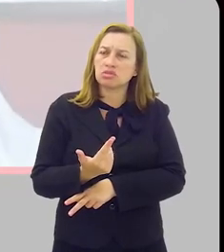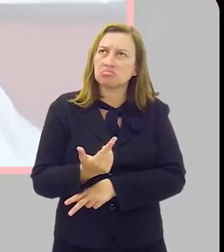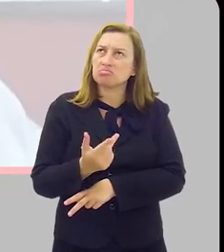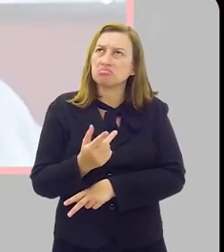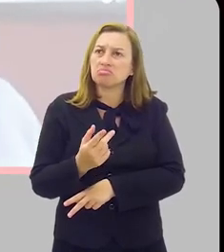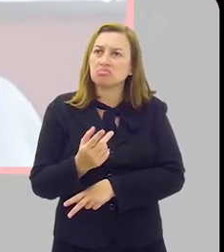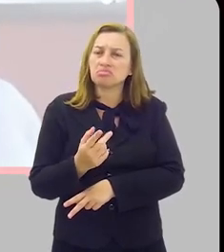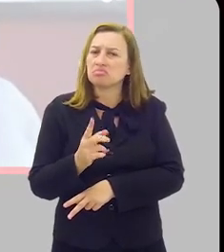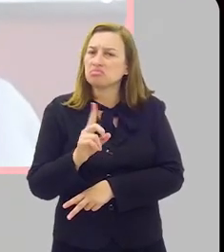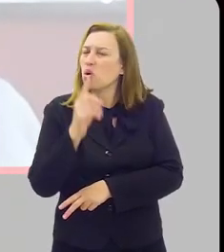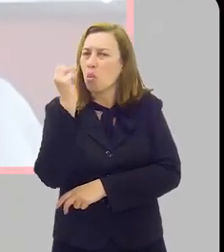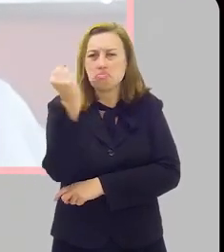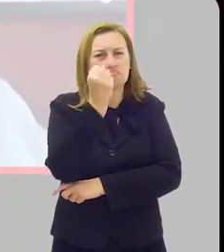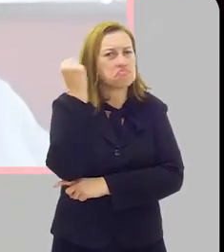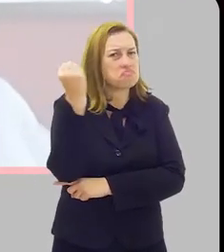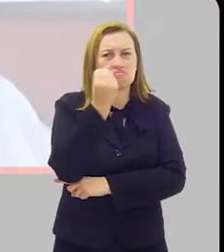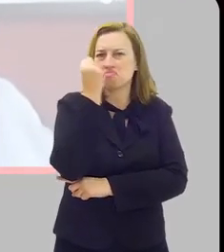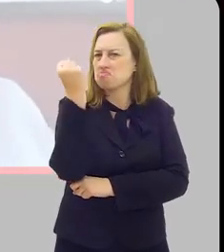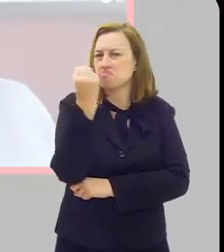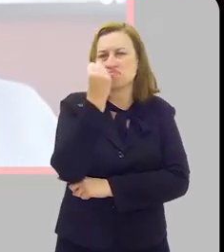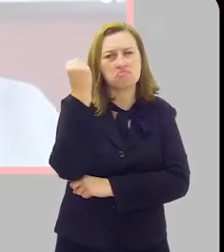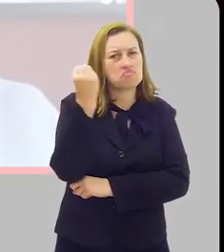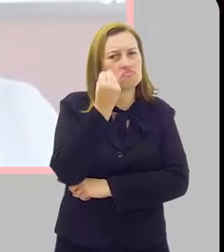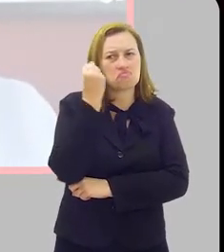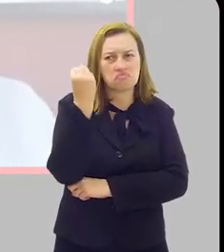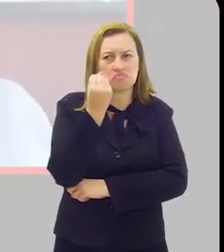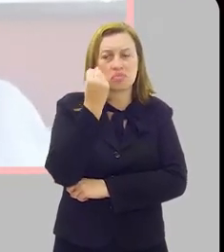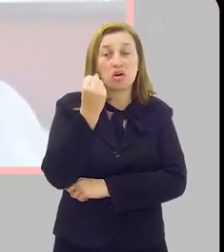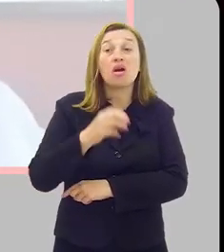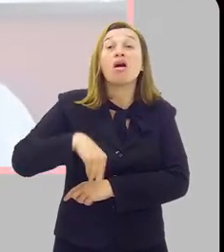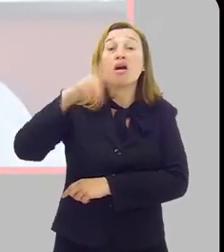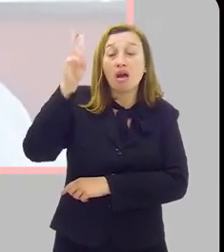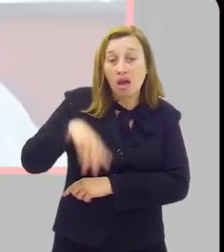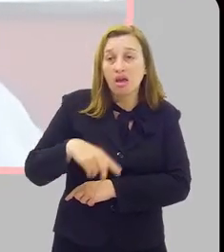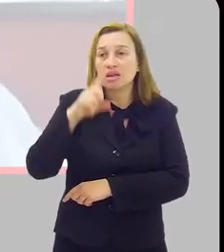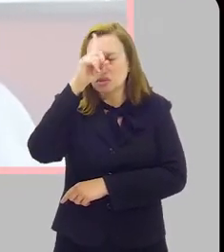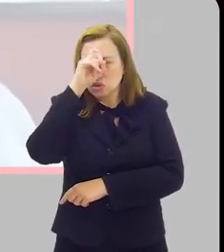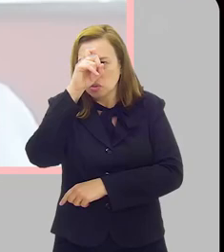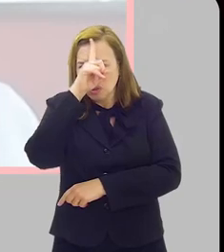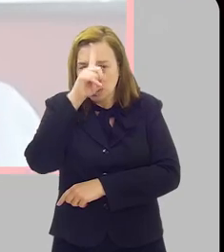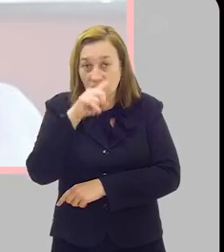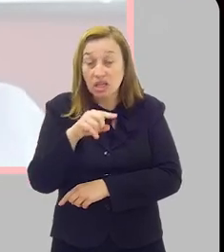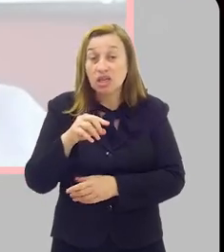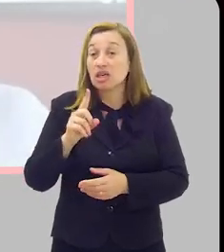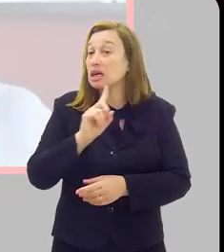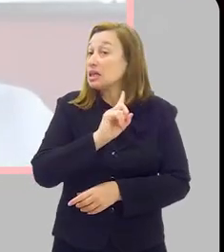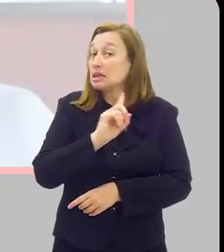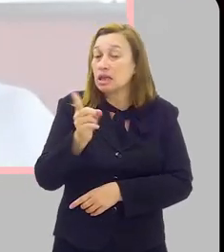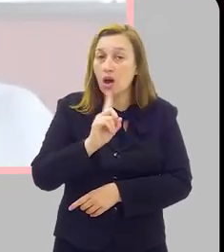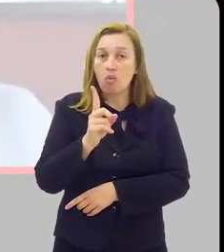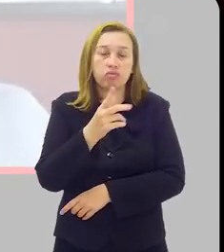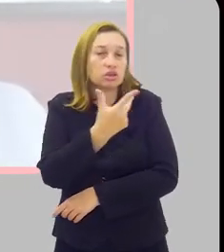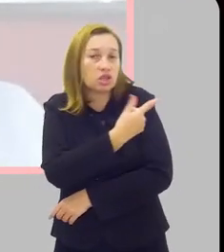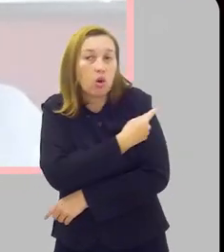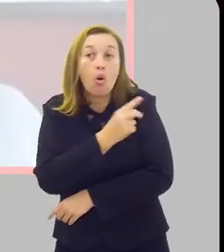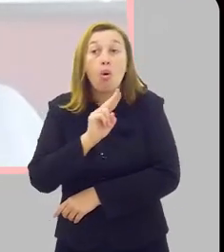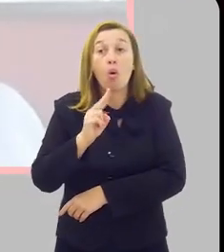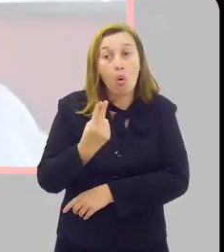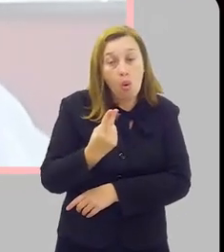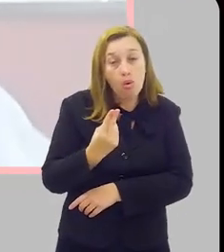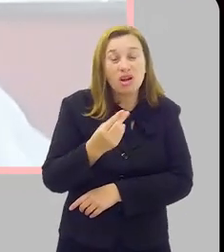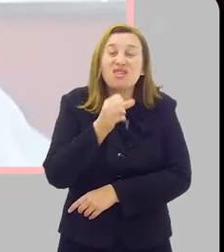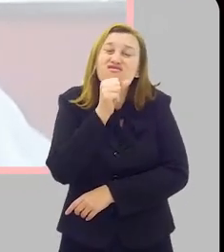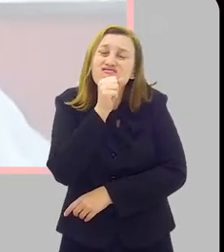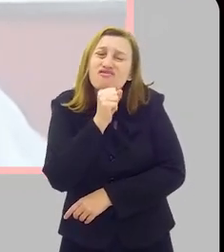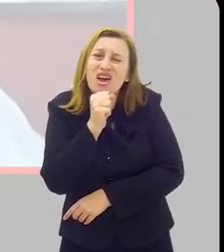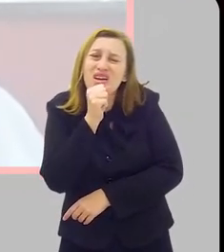Os casos não parecem ser graves, até o momento não são. Quem está internado é quem não foi vacinado ou quem